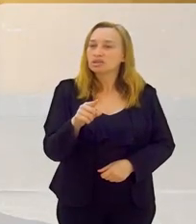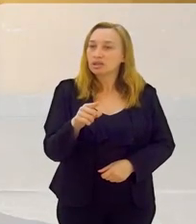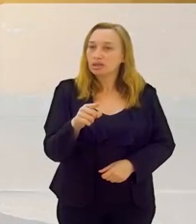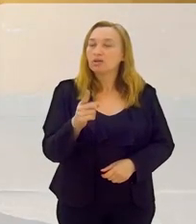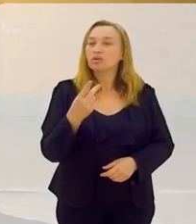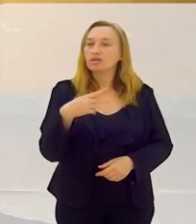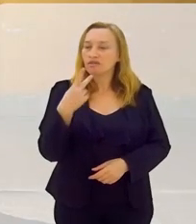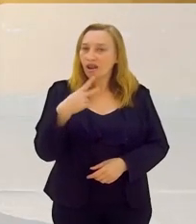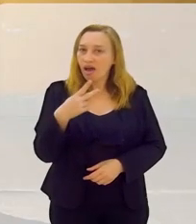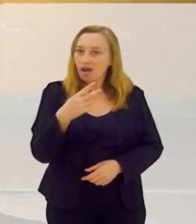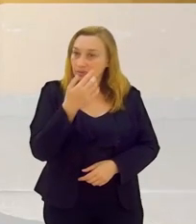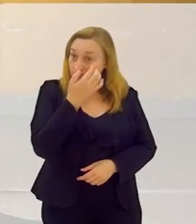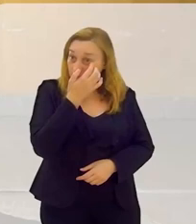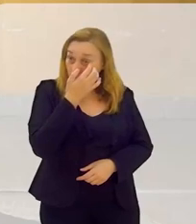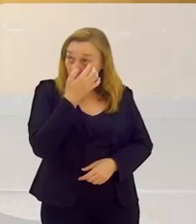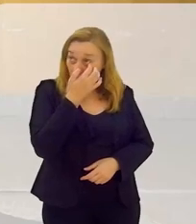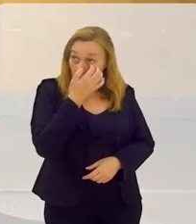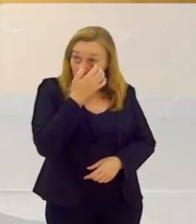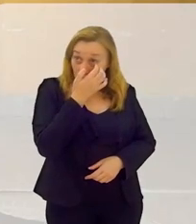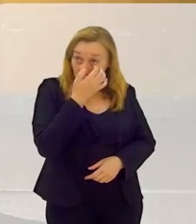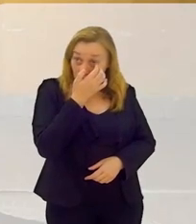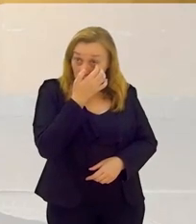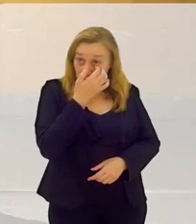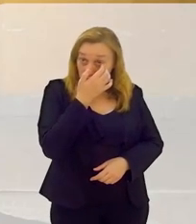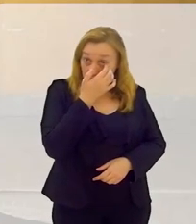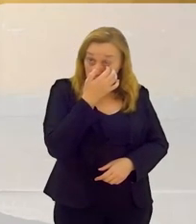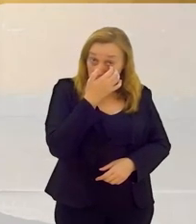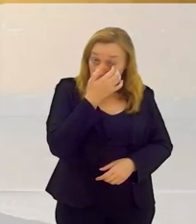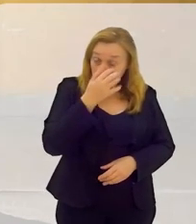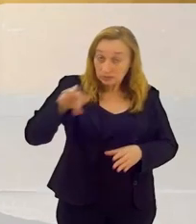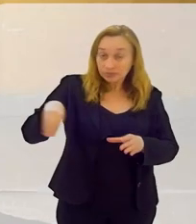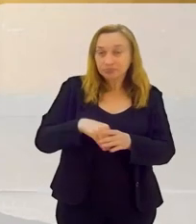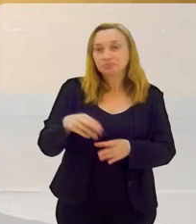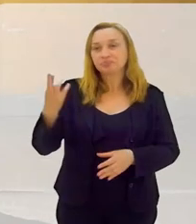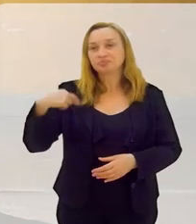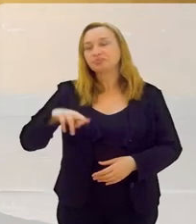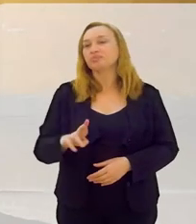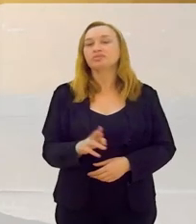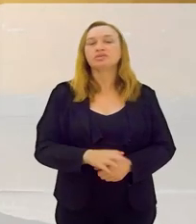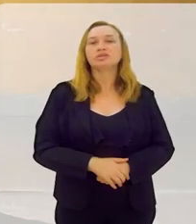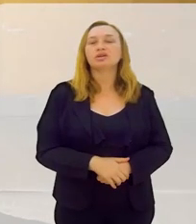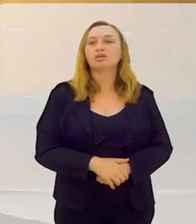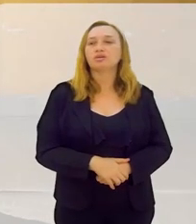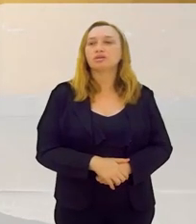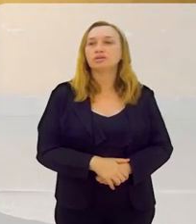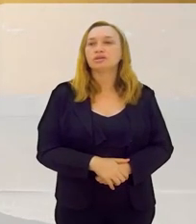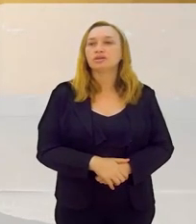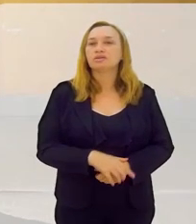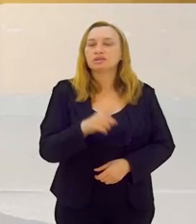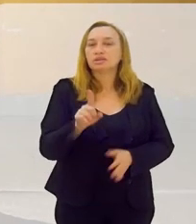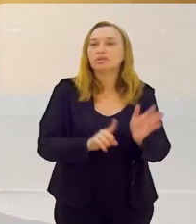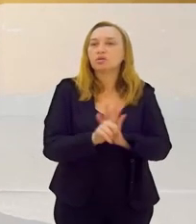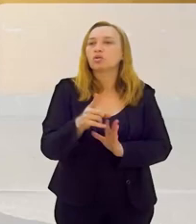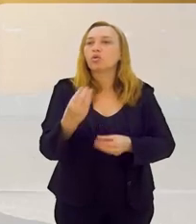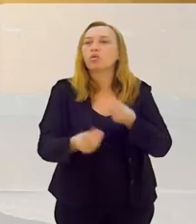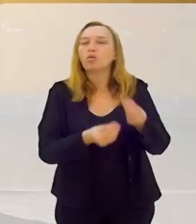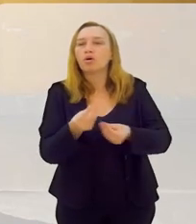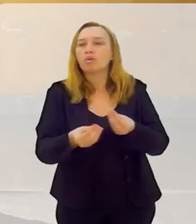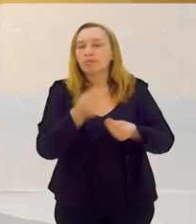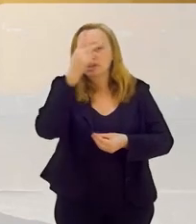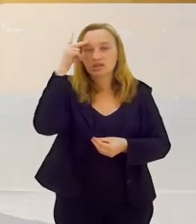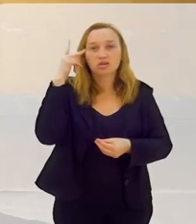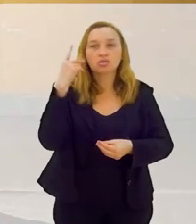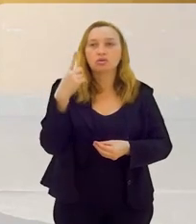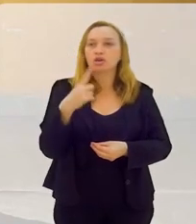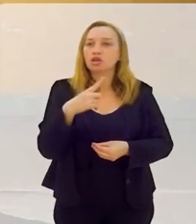eu ia comentar, que é muito dentro da nossa religião, é que você vê, você perguntou como é que a pessoa